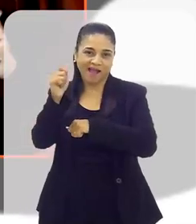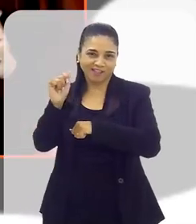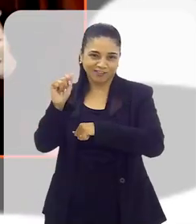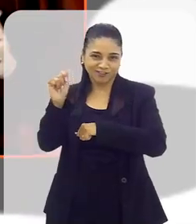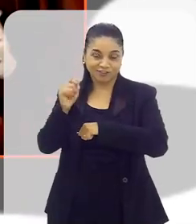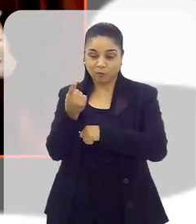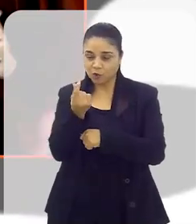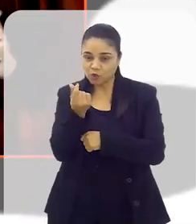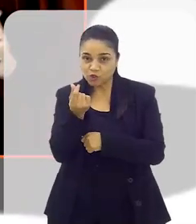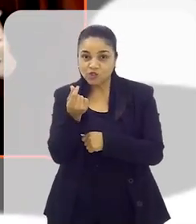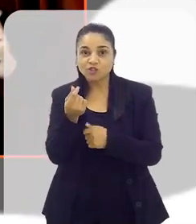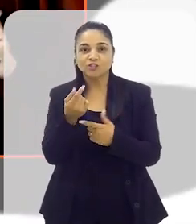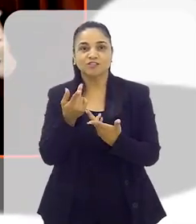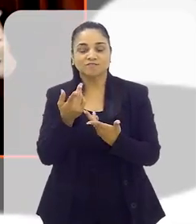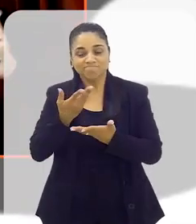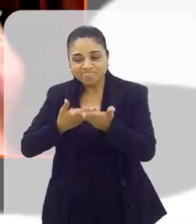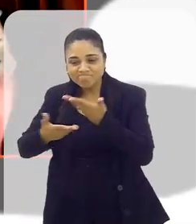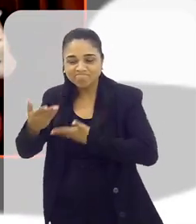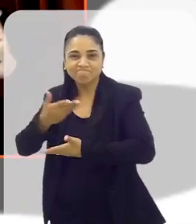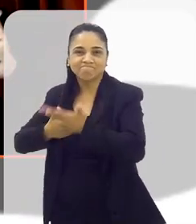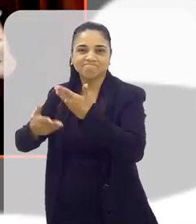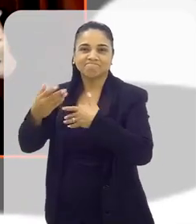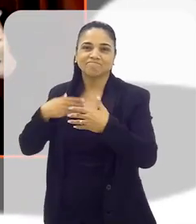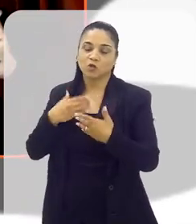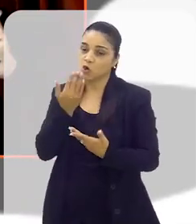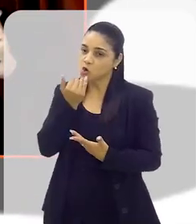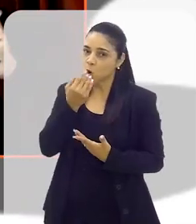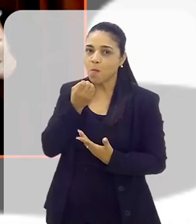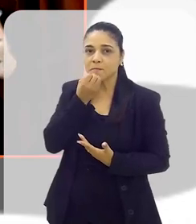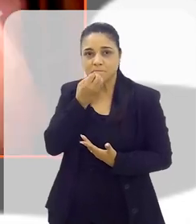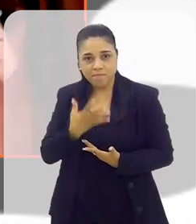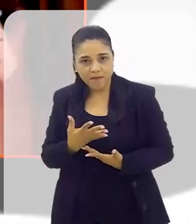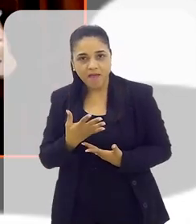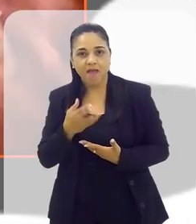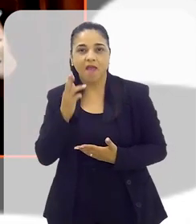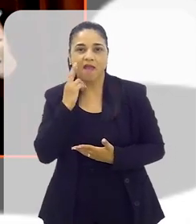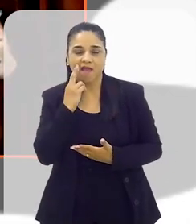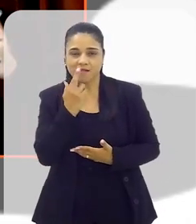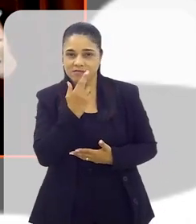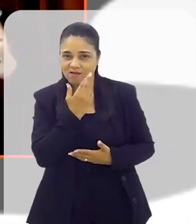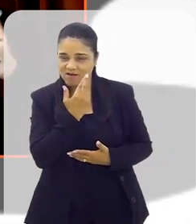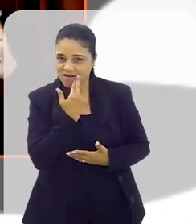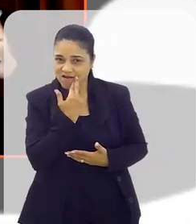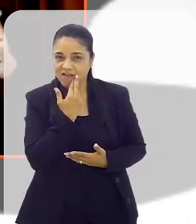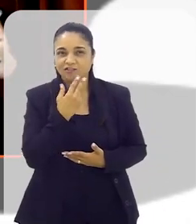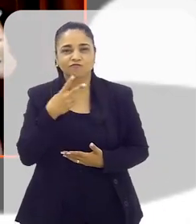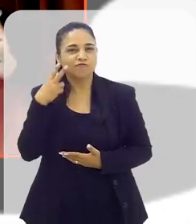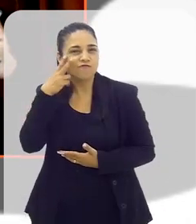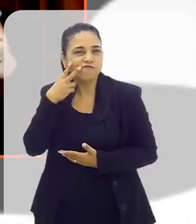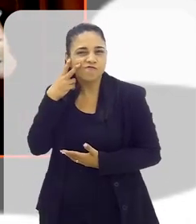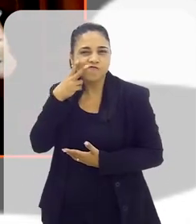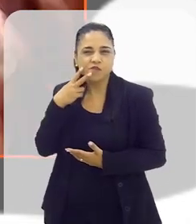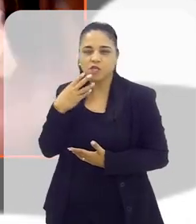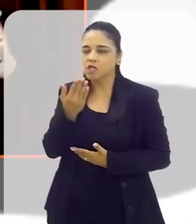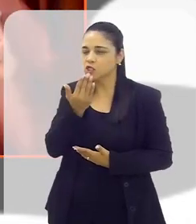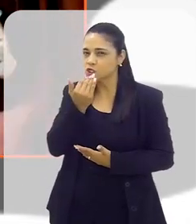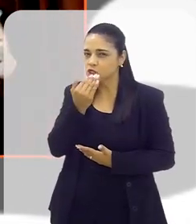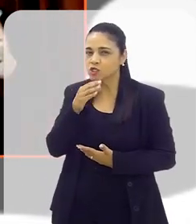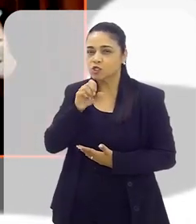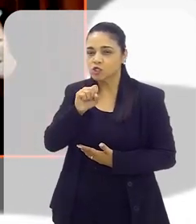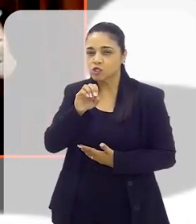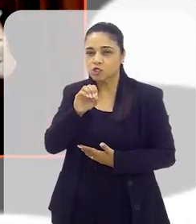favorável, não é? Que você vai lá na realidade e come muito bem num restaurante com vinho, com